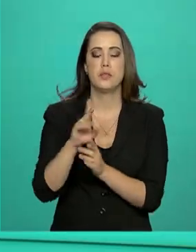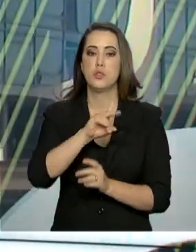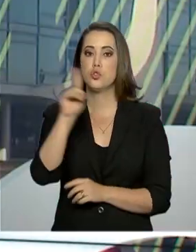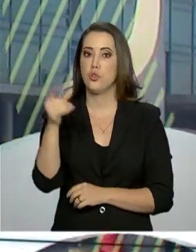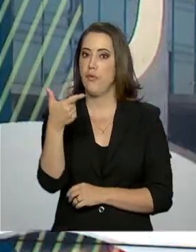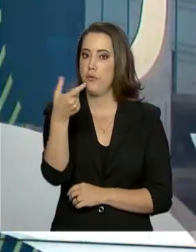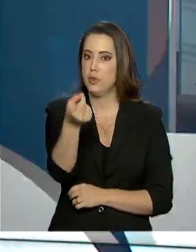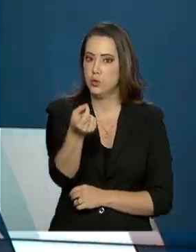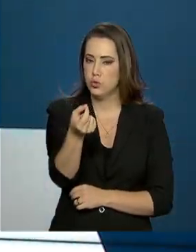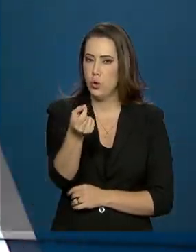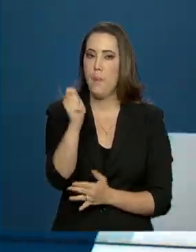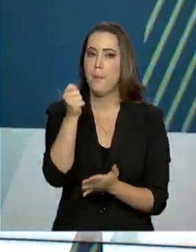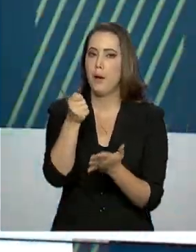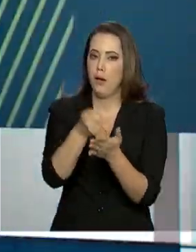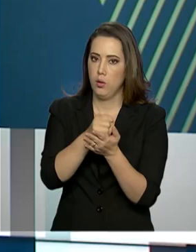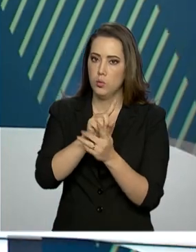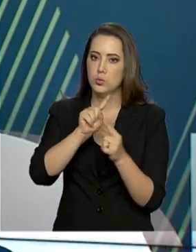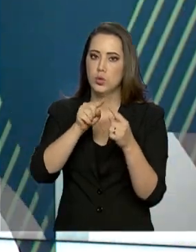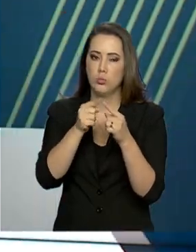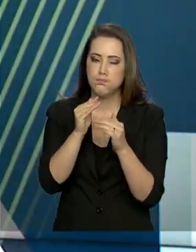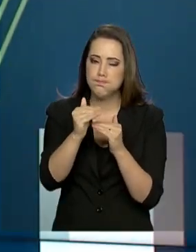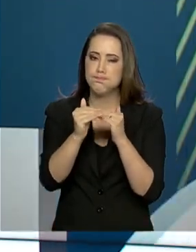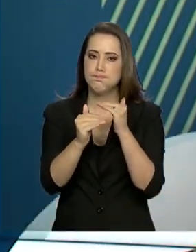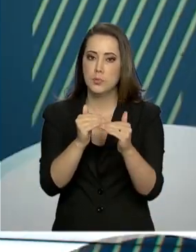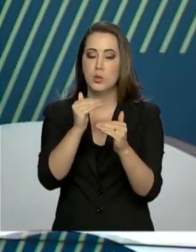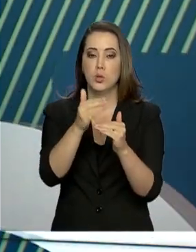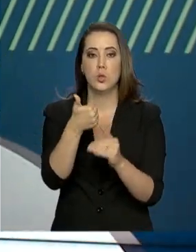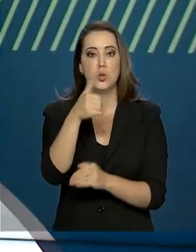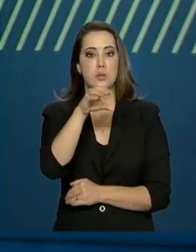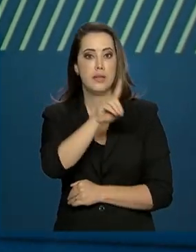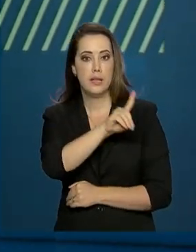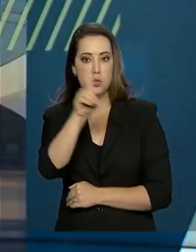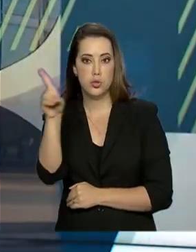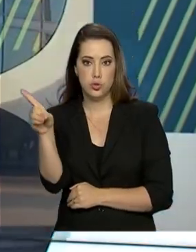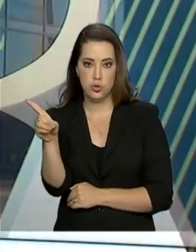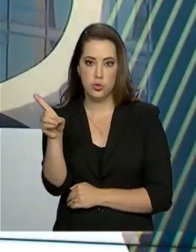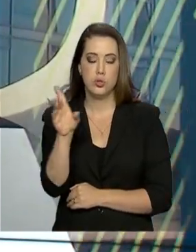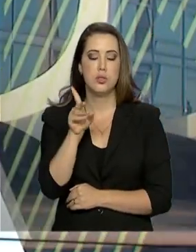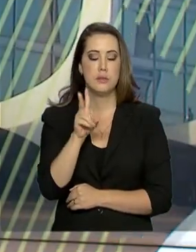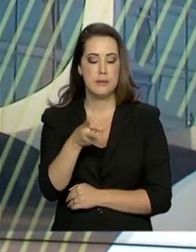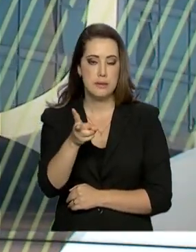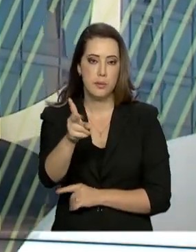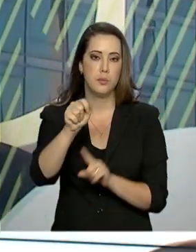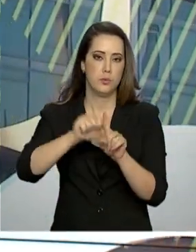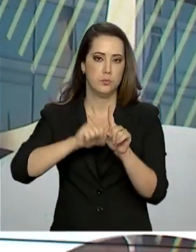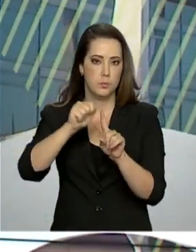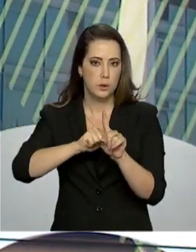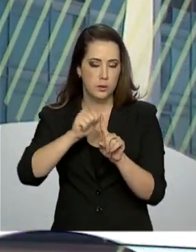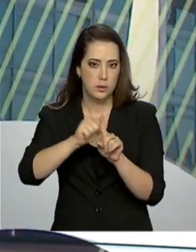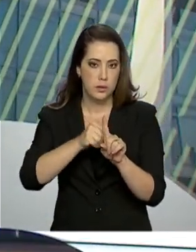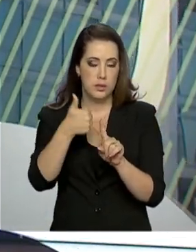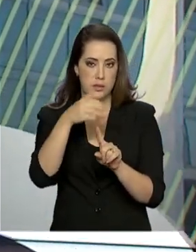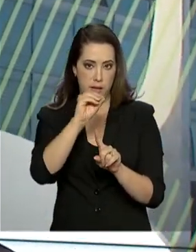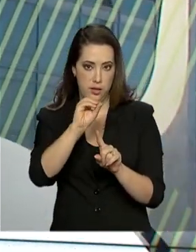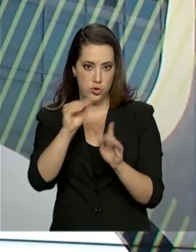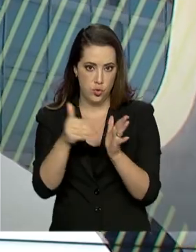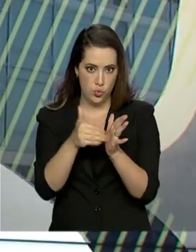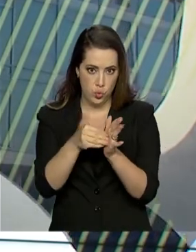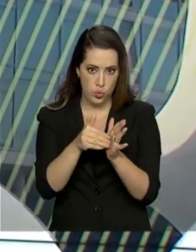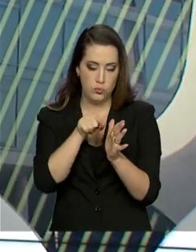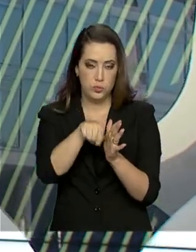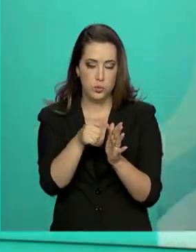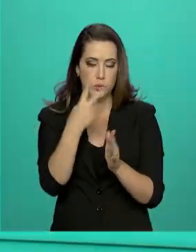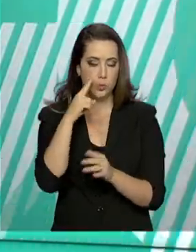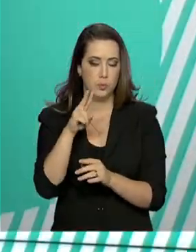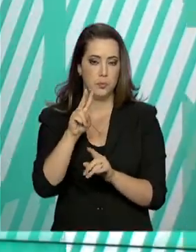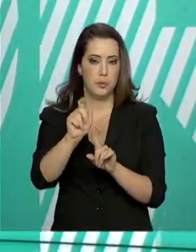20. O valor será pago de forma gradual nos 10 últimos dias úteis de cada mês. Os beneficiários devem estar atentos ao